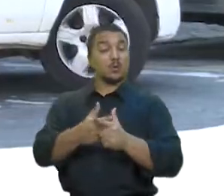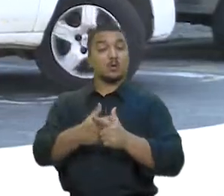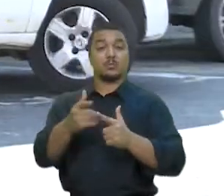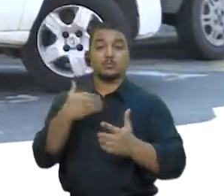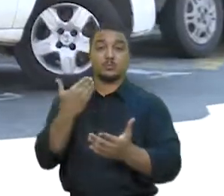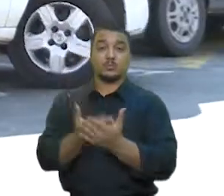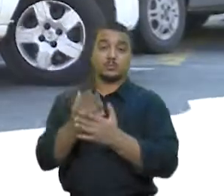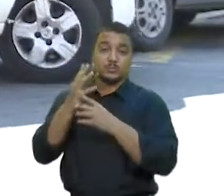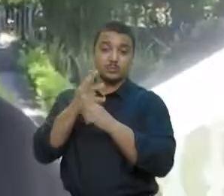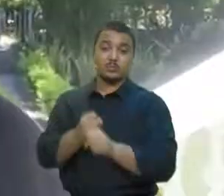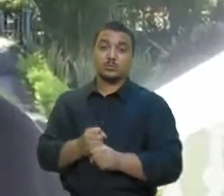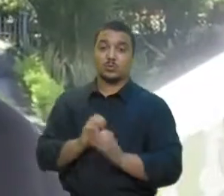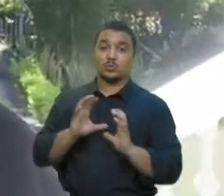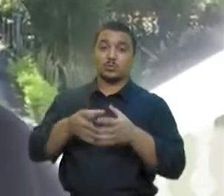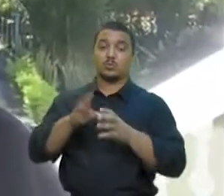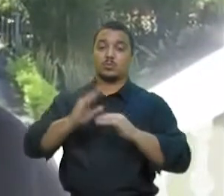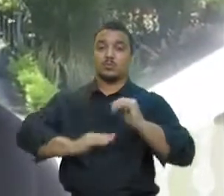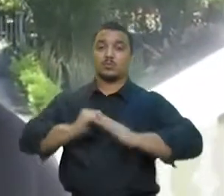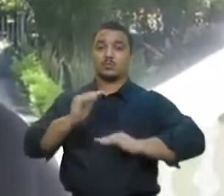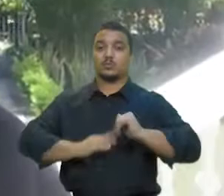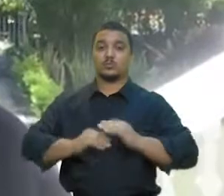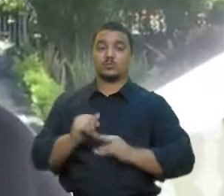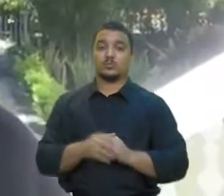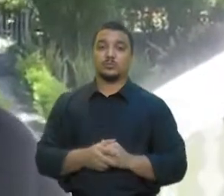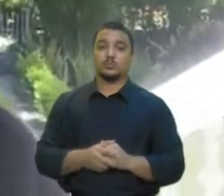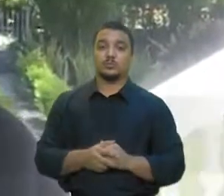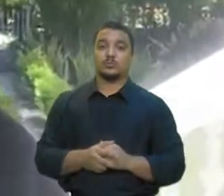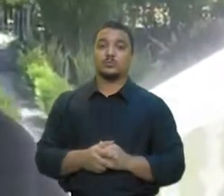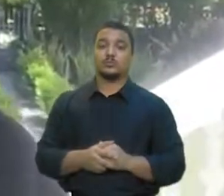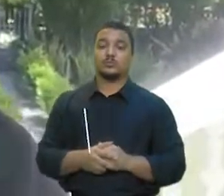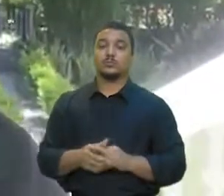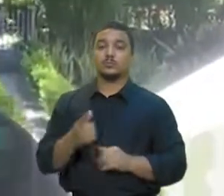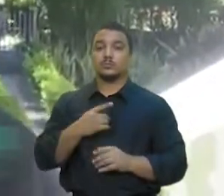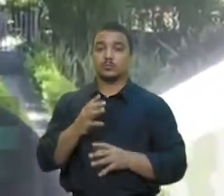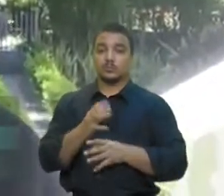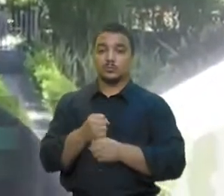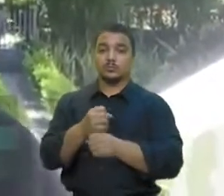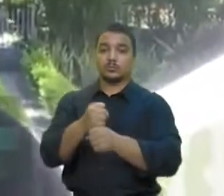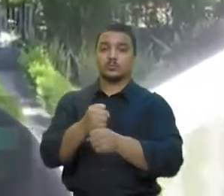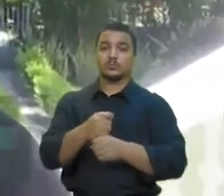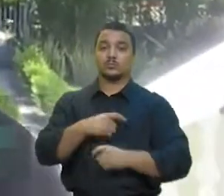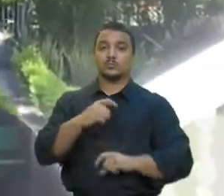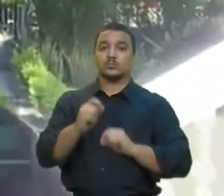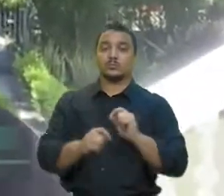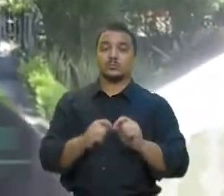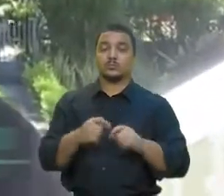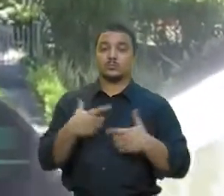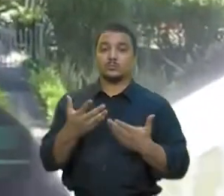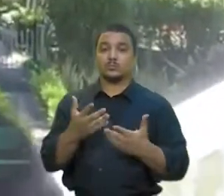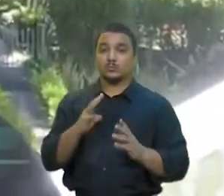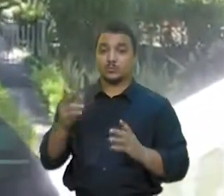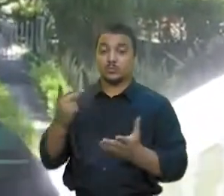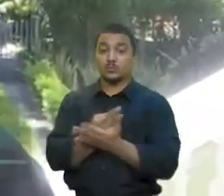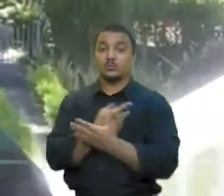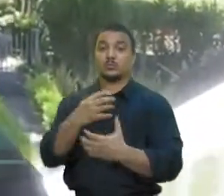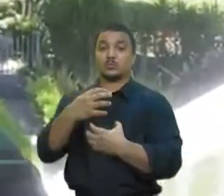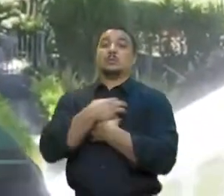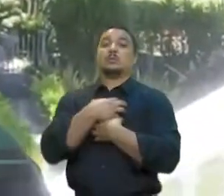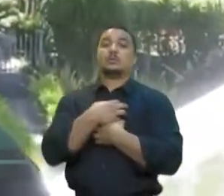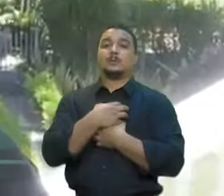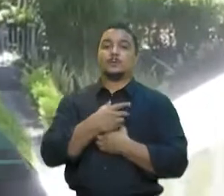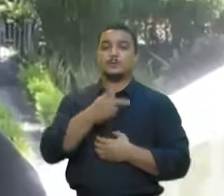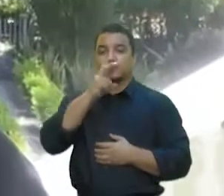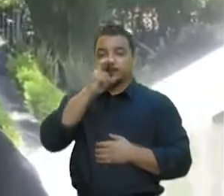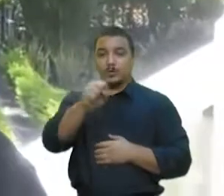história da profissão. Tivemos nosso faturamento, nosso trabalho impactado de maneira muito forte